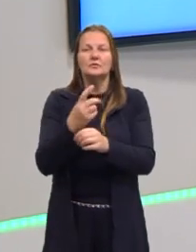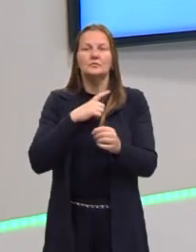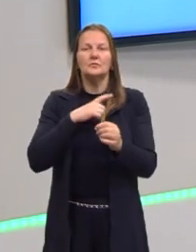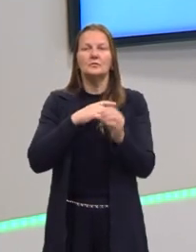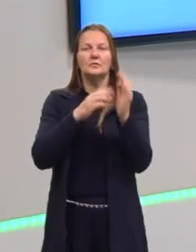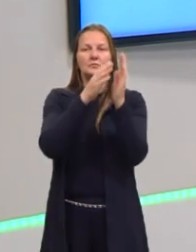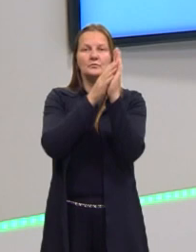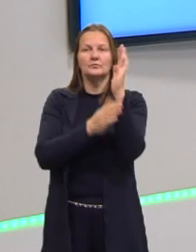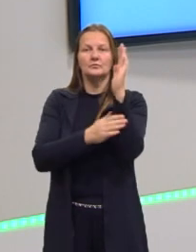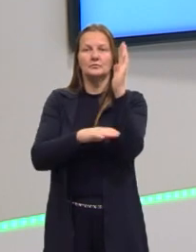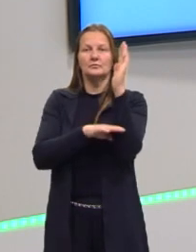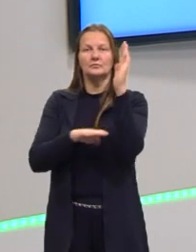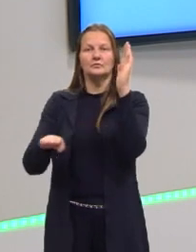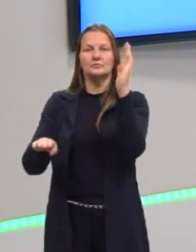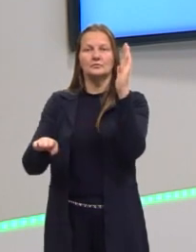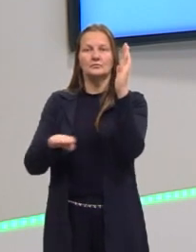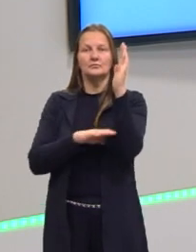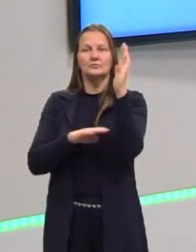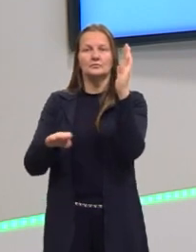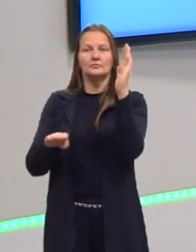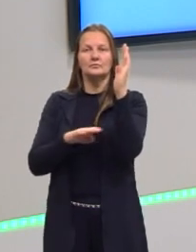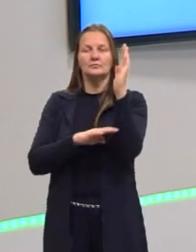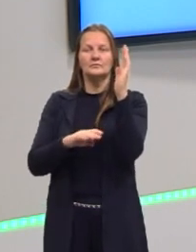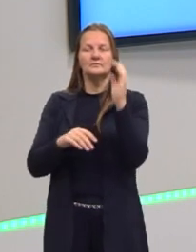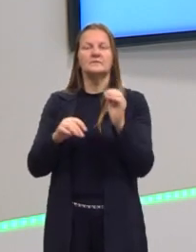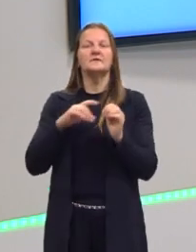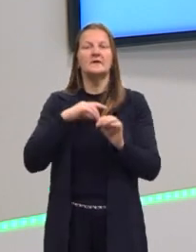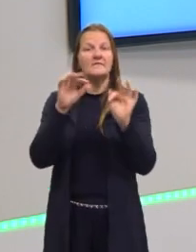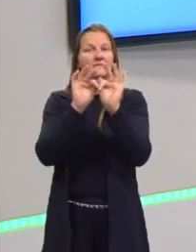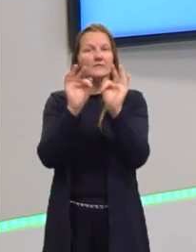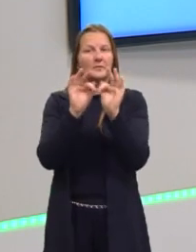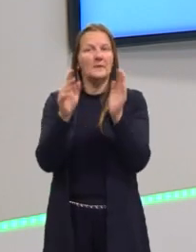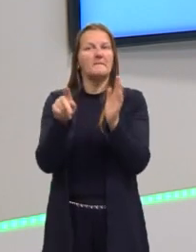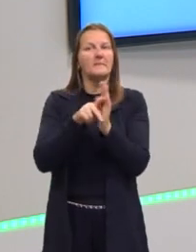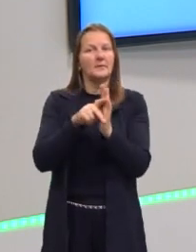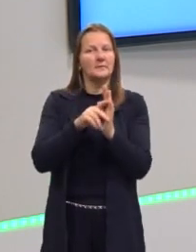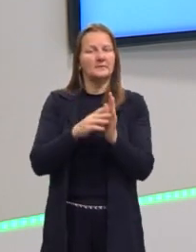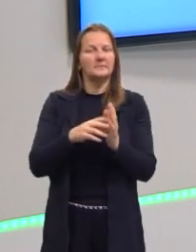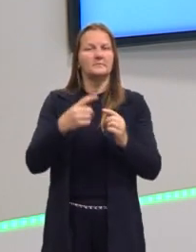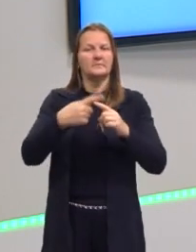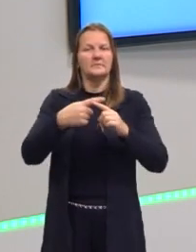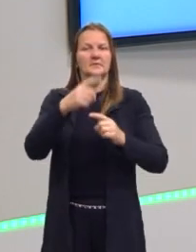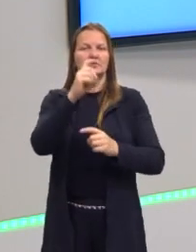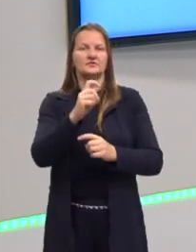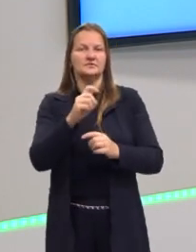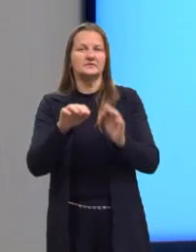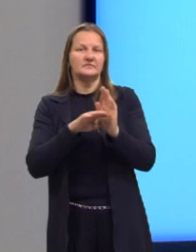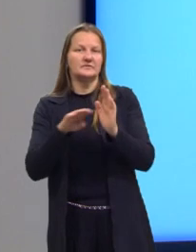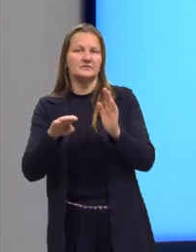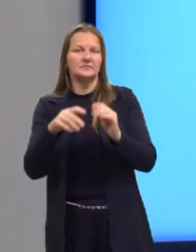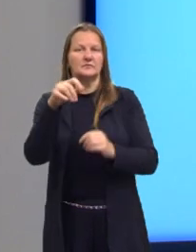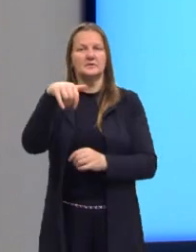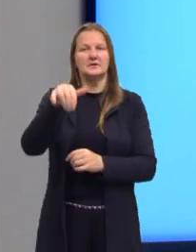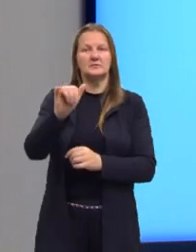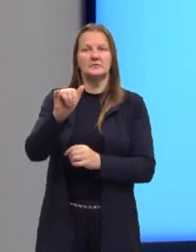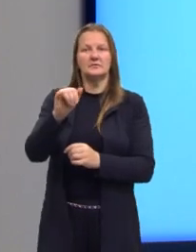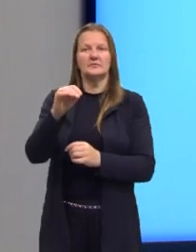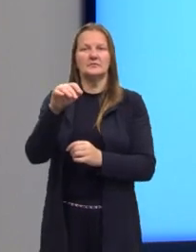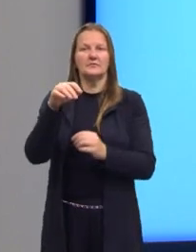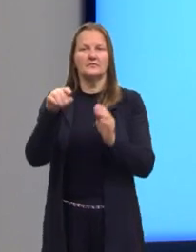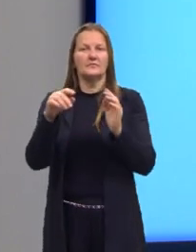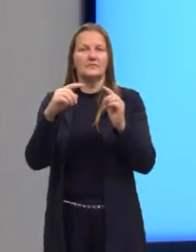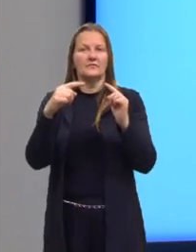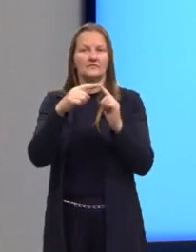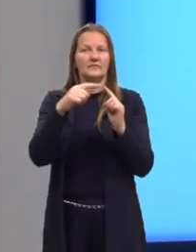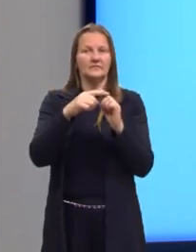a coordenada do vértice, nós usamos fórmulas específicas, né? Para o X vértice e para o Y vértice.